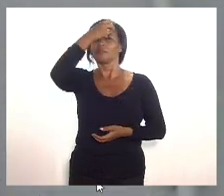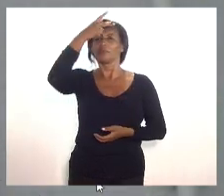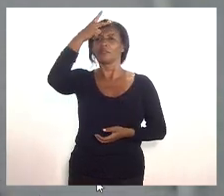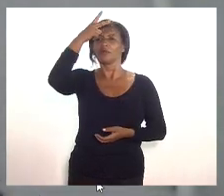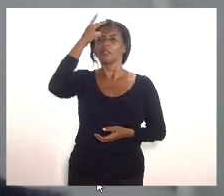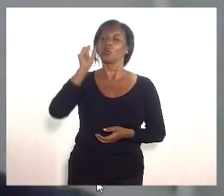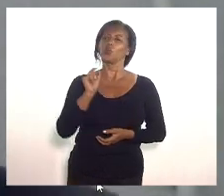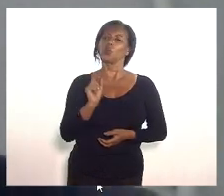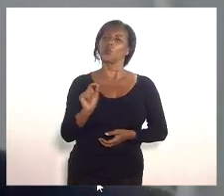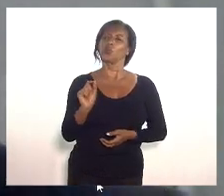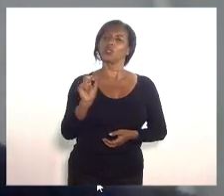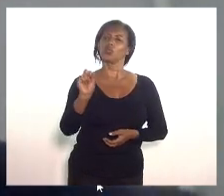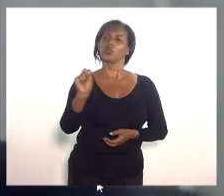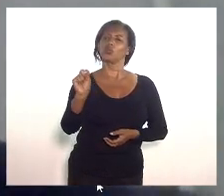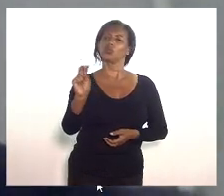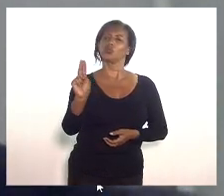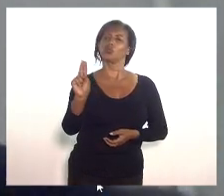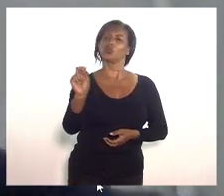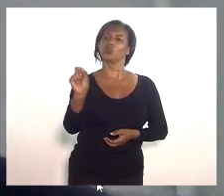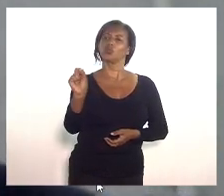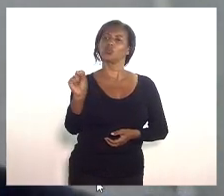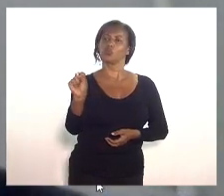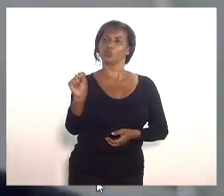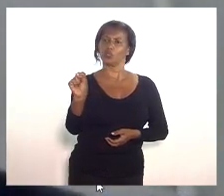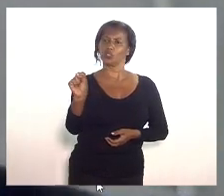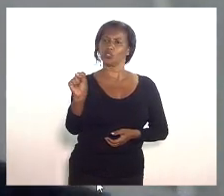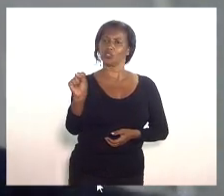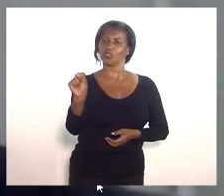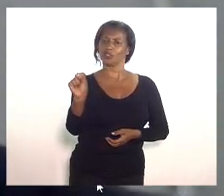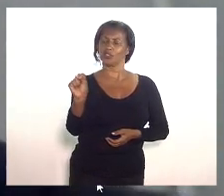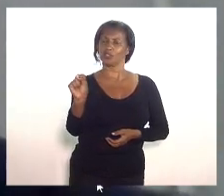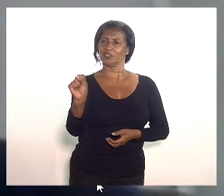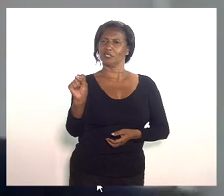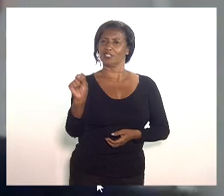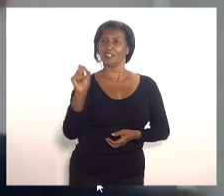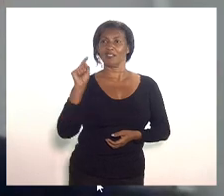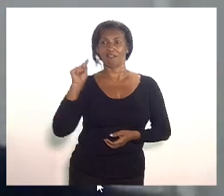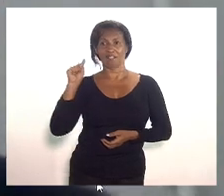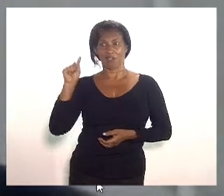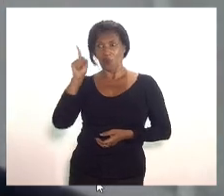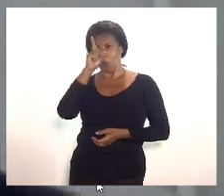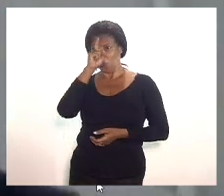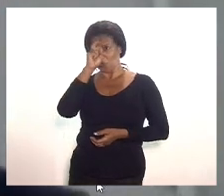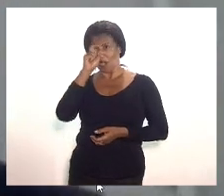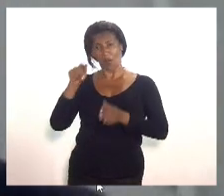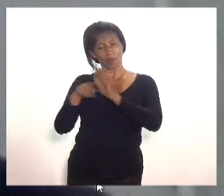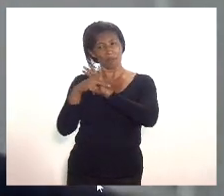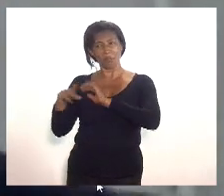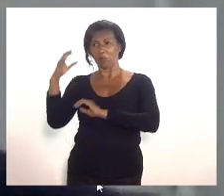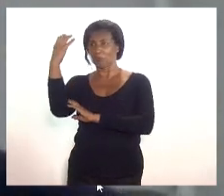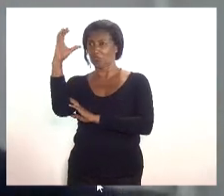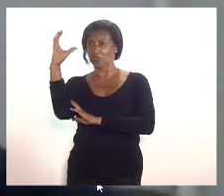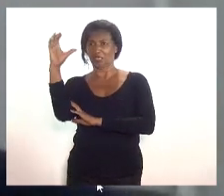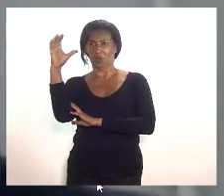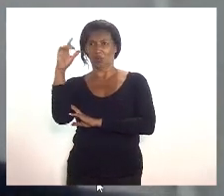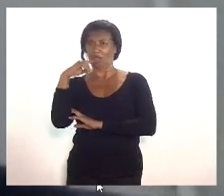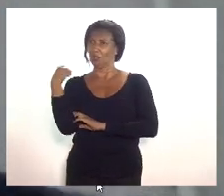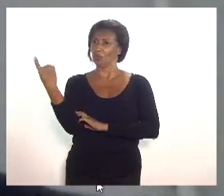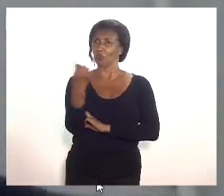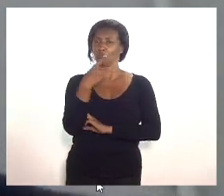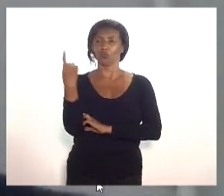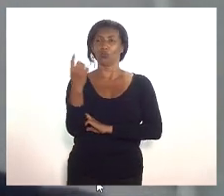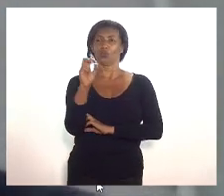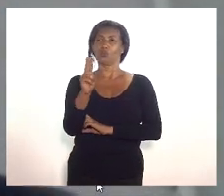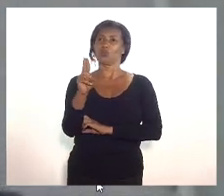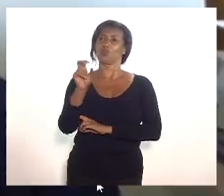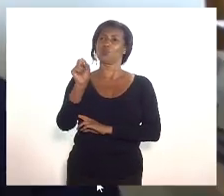SUS o leito de interói não pertence a interói pertence ao sistema único de saúde essa é a estrutura fundamental